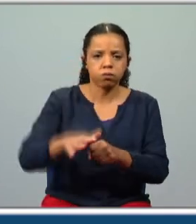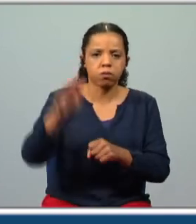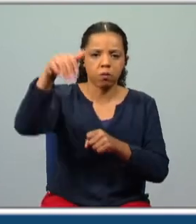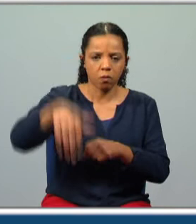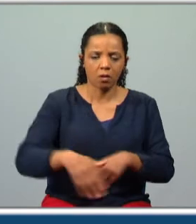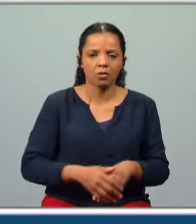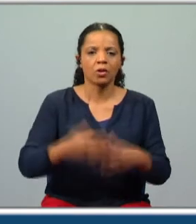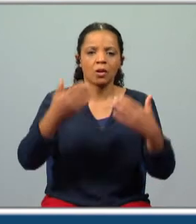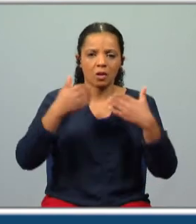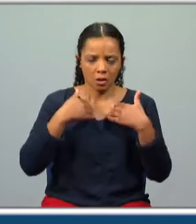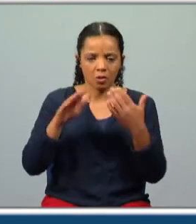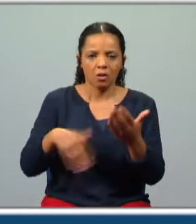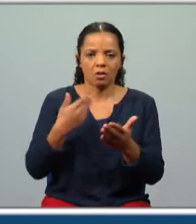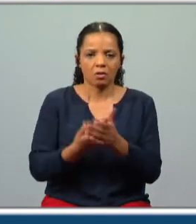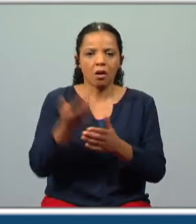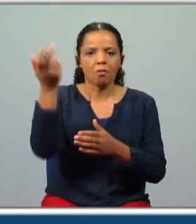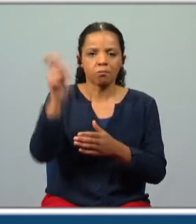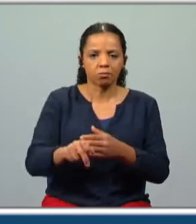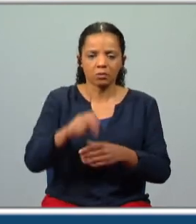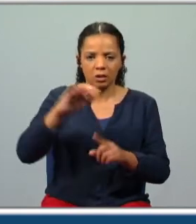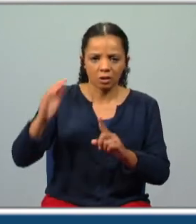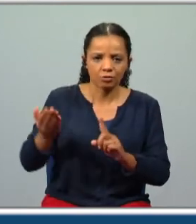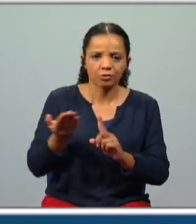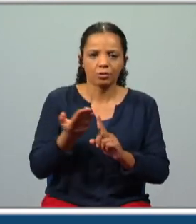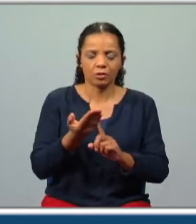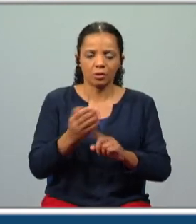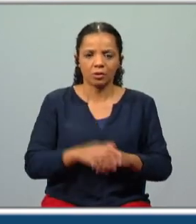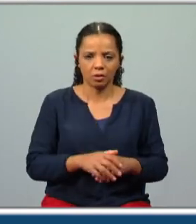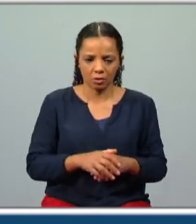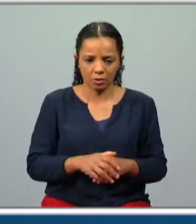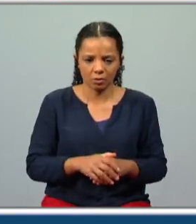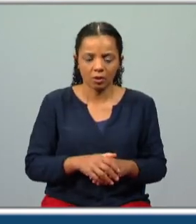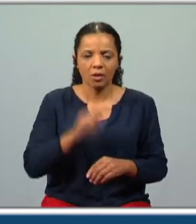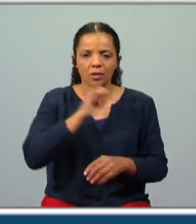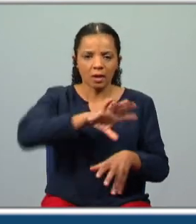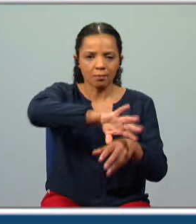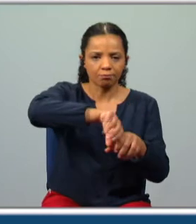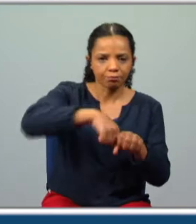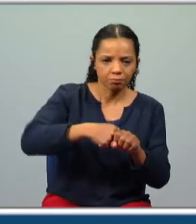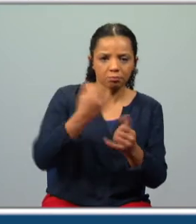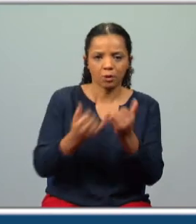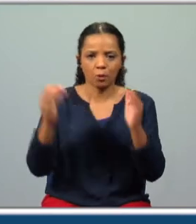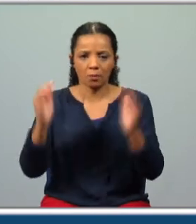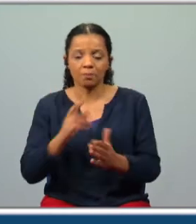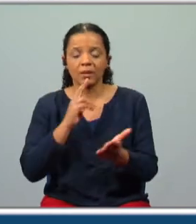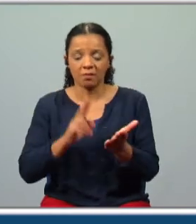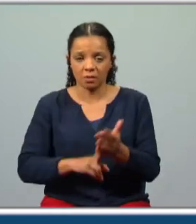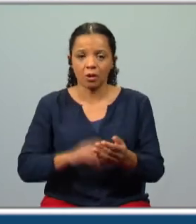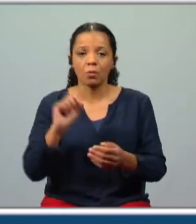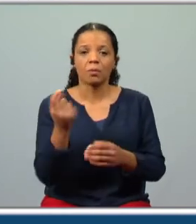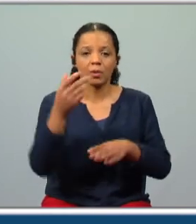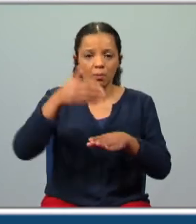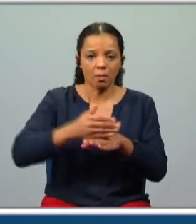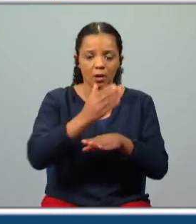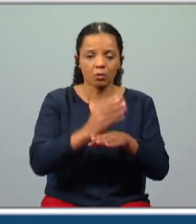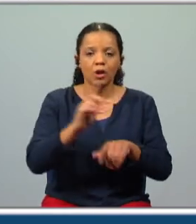eu farei de improviso tal castigo que morse seja o dano que eu prego. E foi verdade que a primeira armada que passou